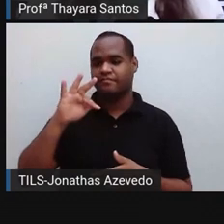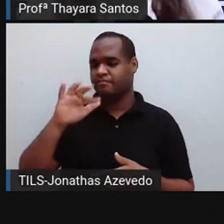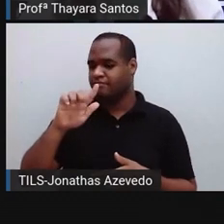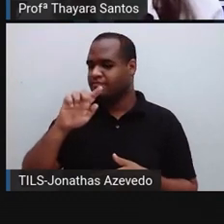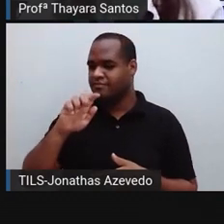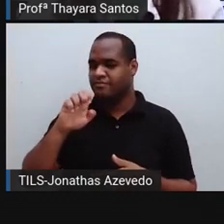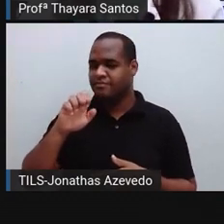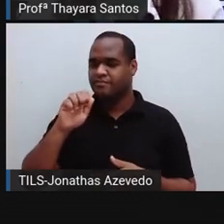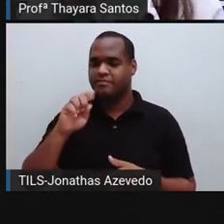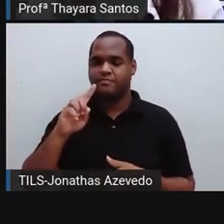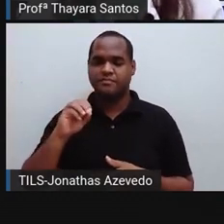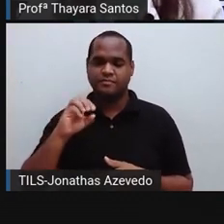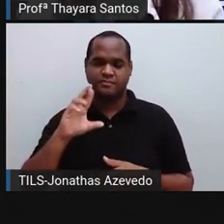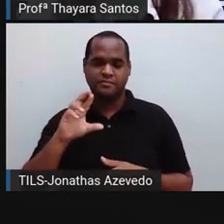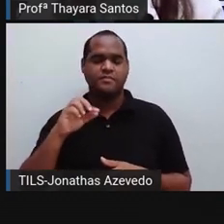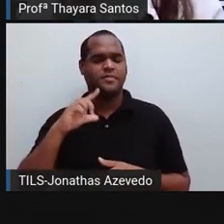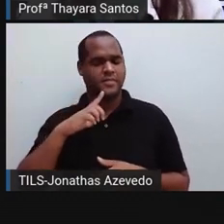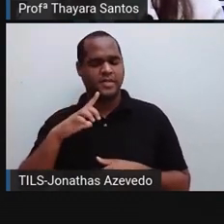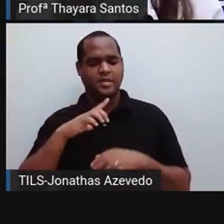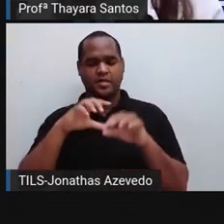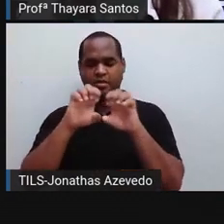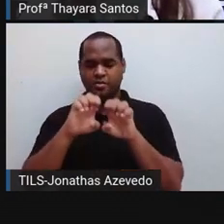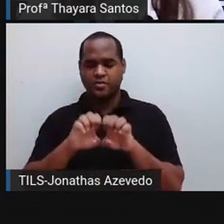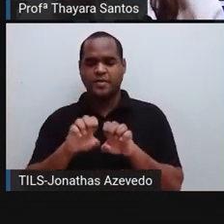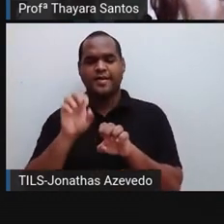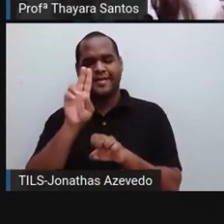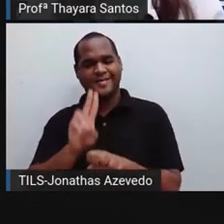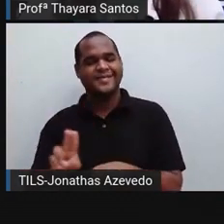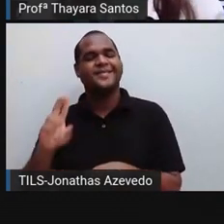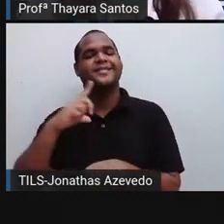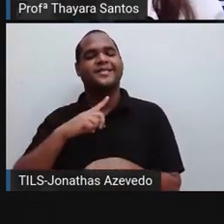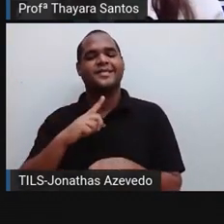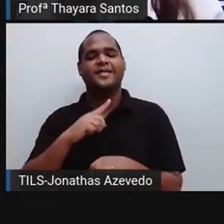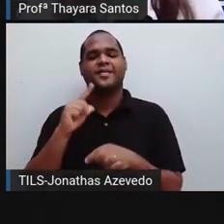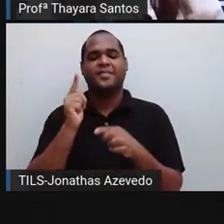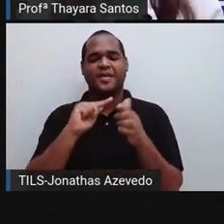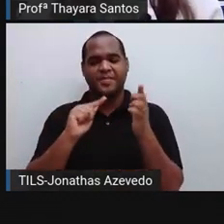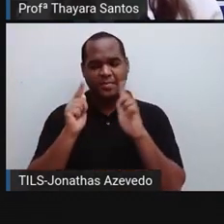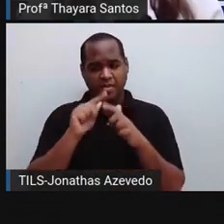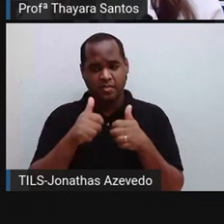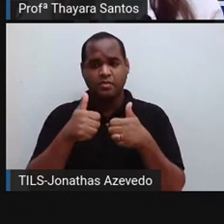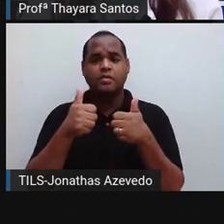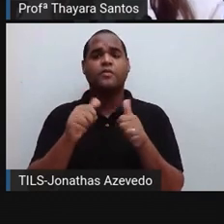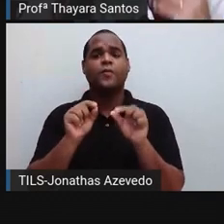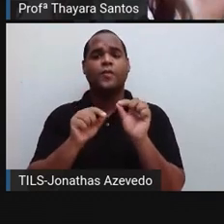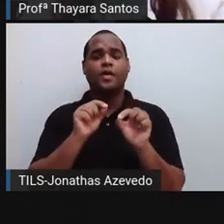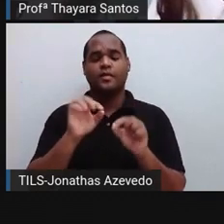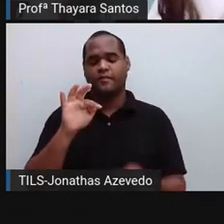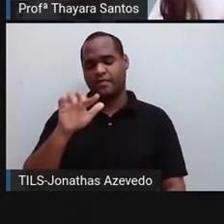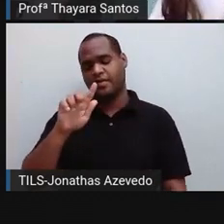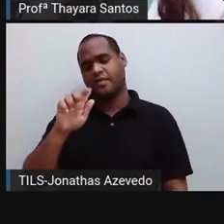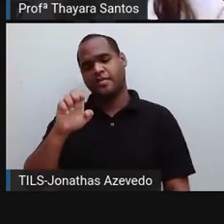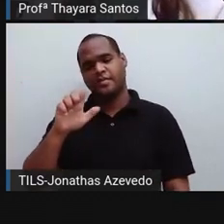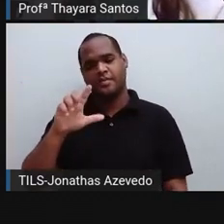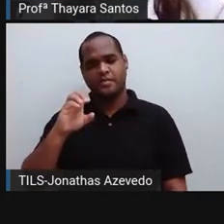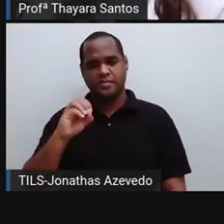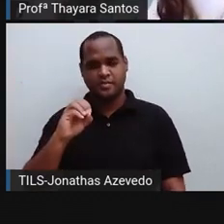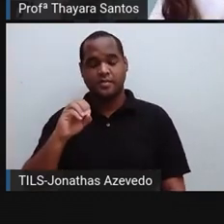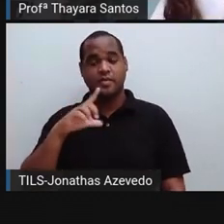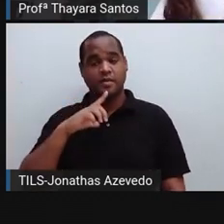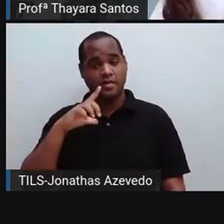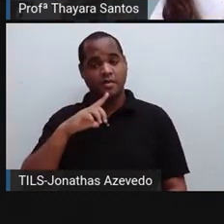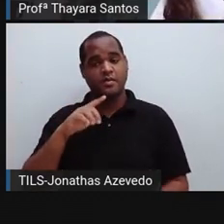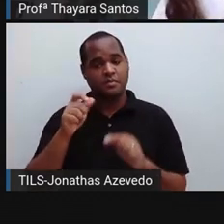lembrar, porque a estrutura que eles utilizam para se locomover é o flagelo. E esses flagelados também podem ser chamados de